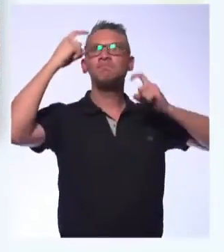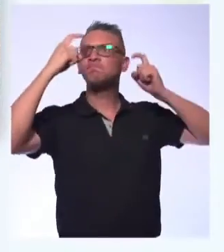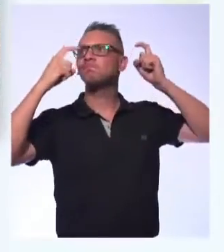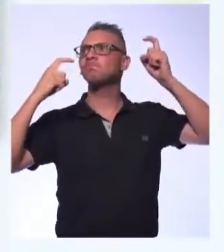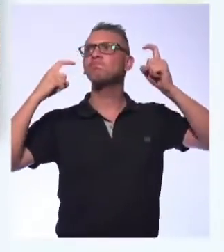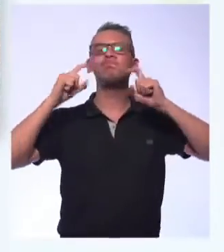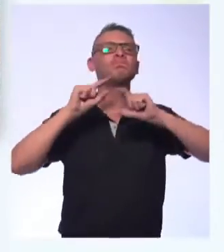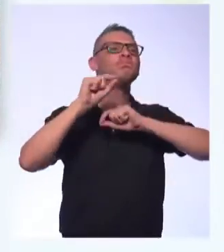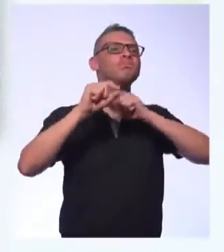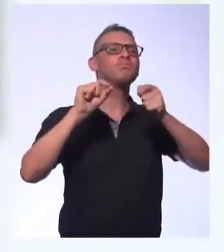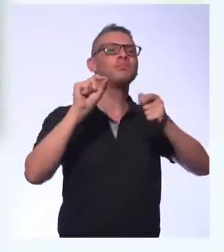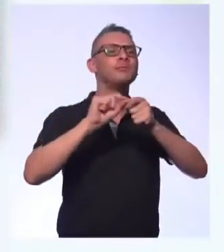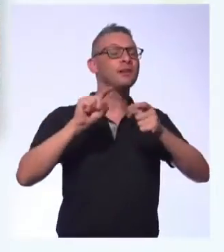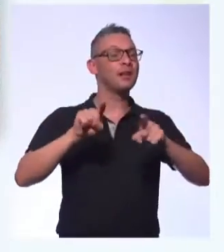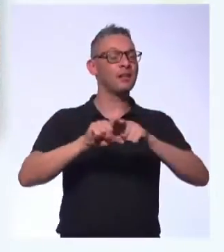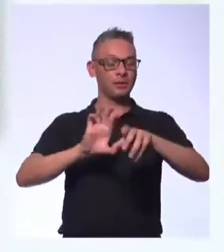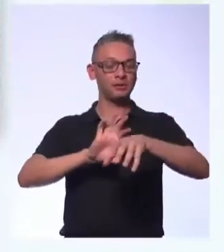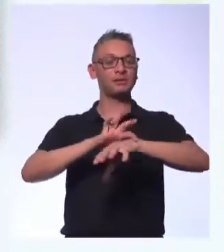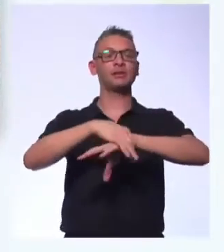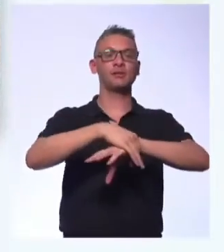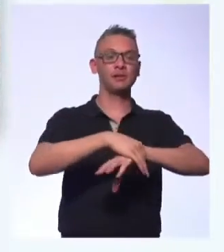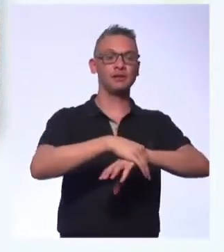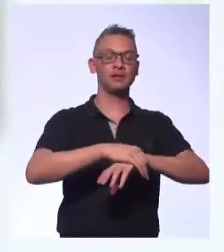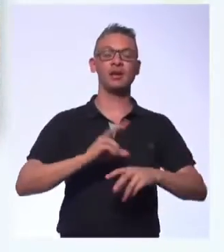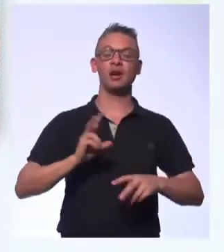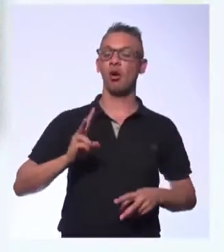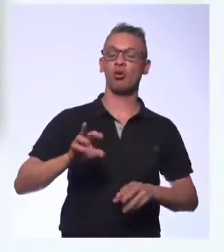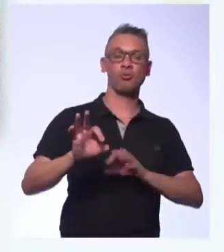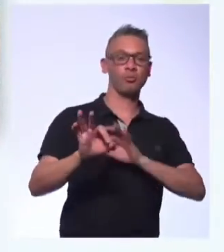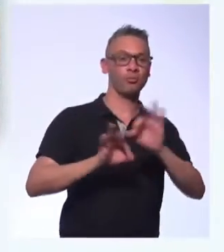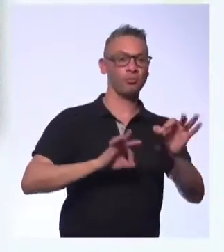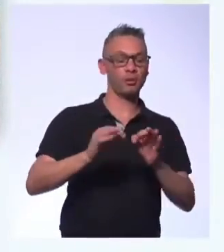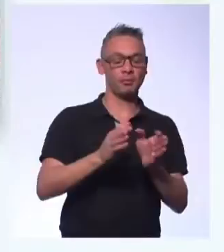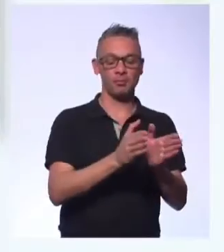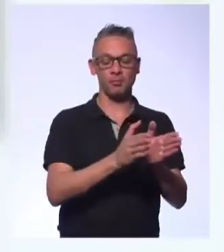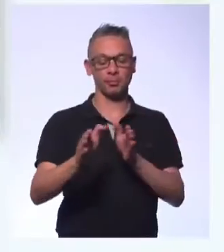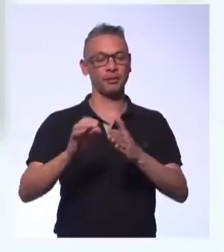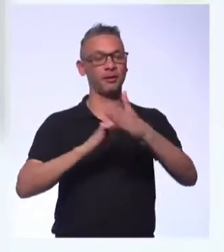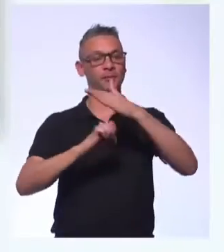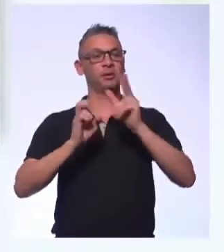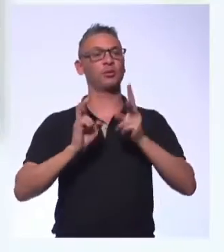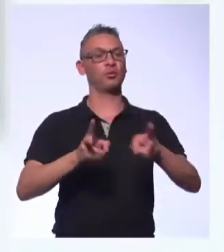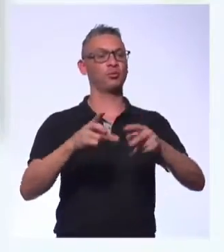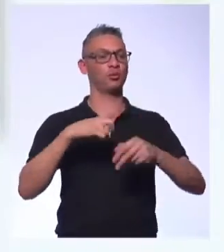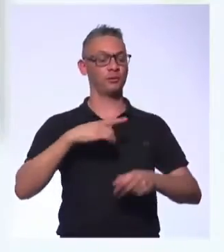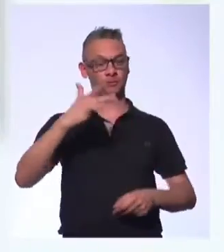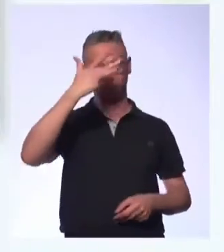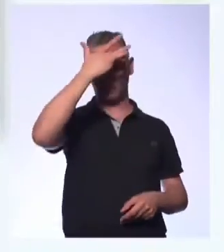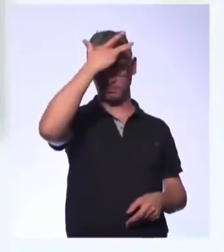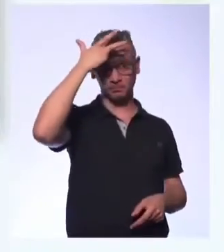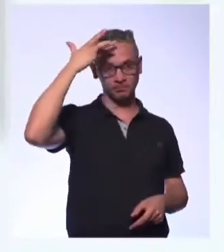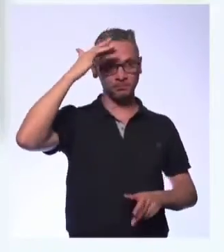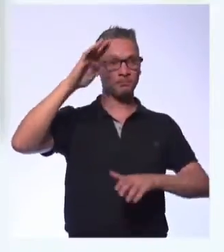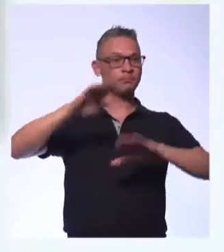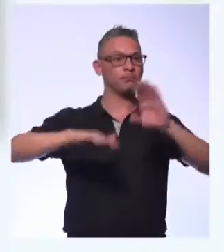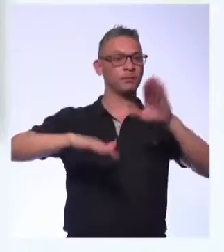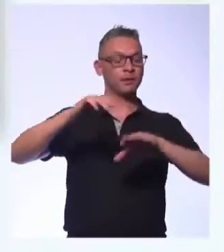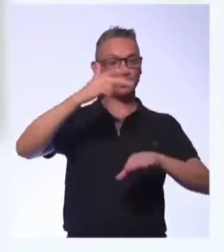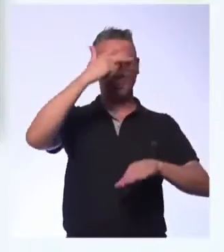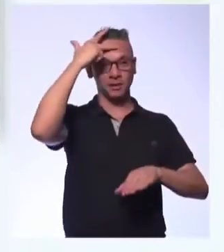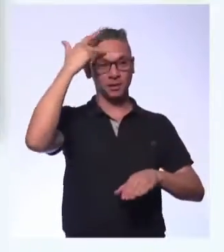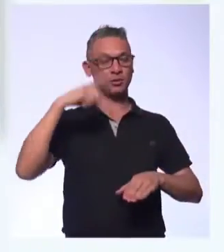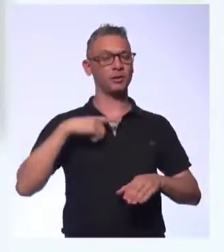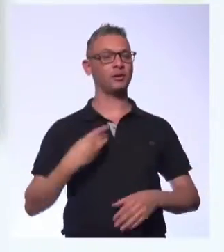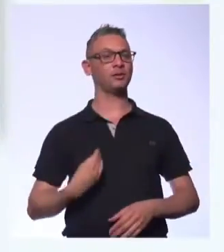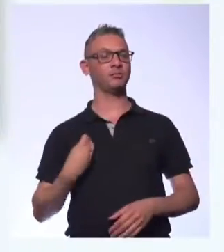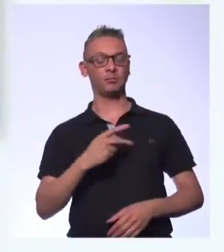dever, com a segurança, em permanecer muito tempo numa empresa. Essas pessoas são provavelmente as que estão em posições